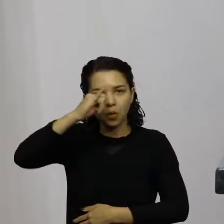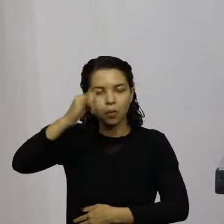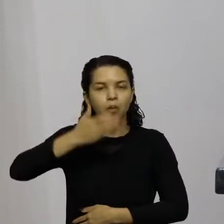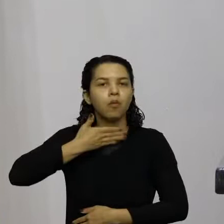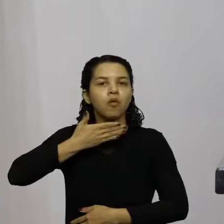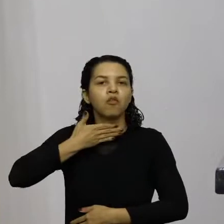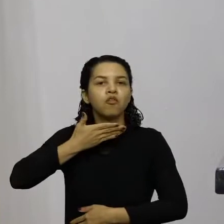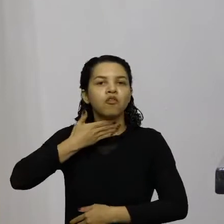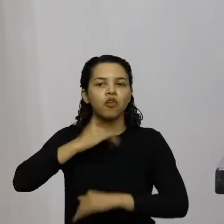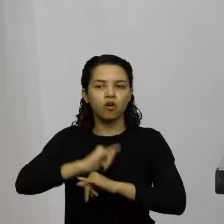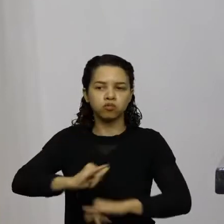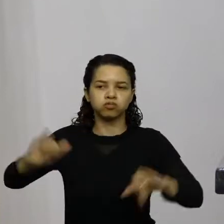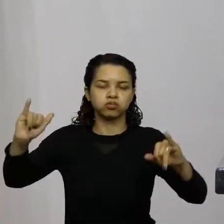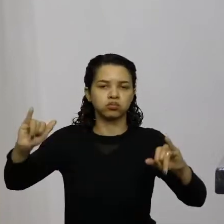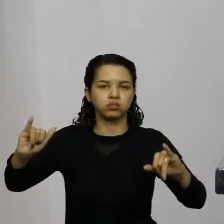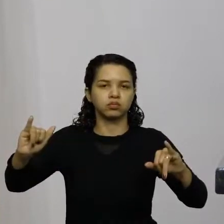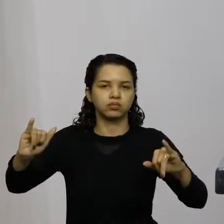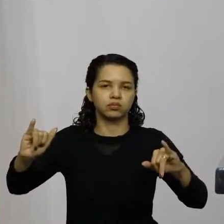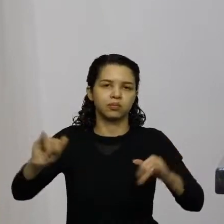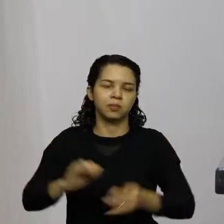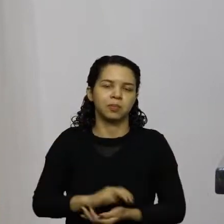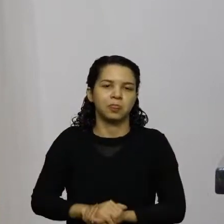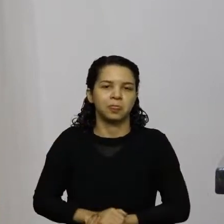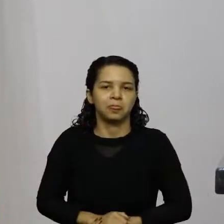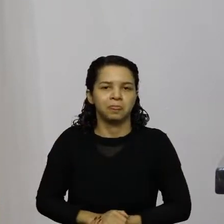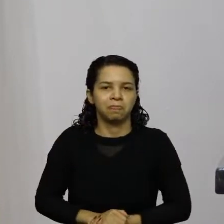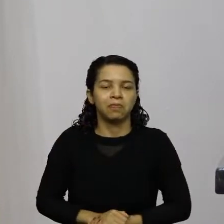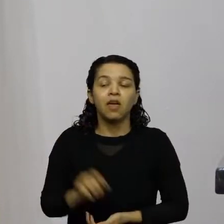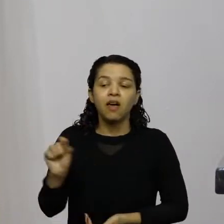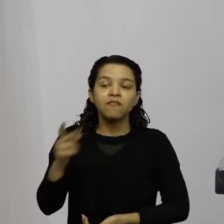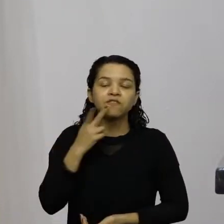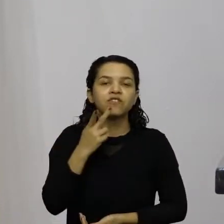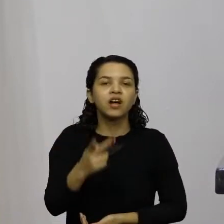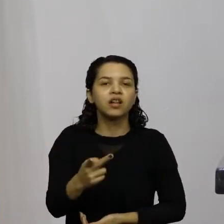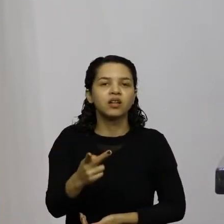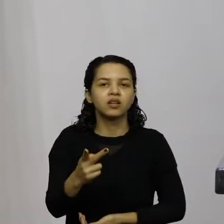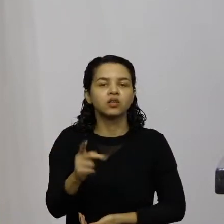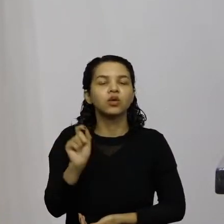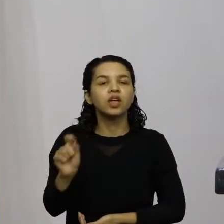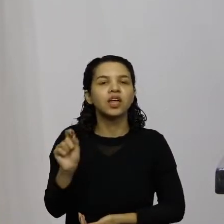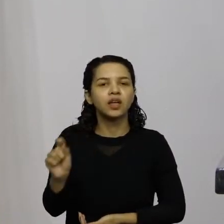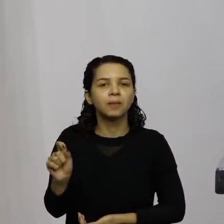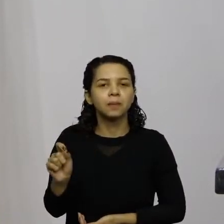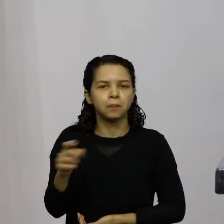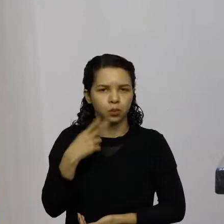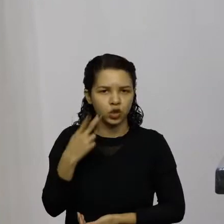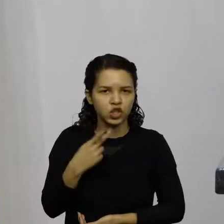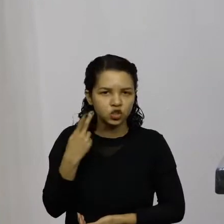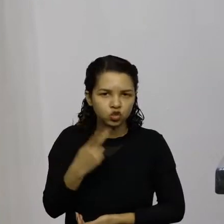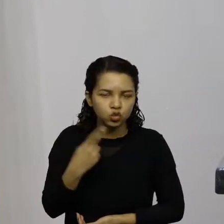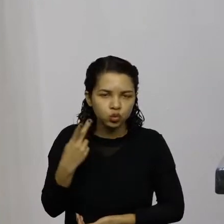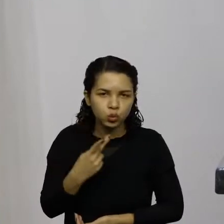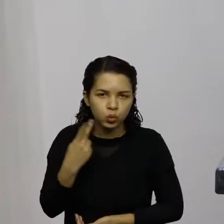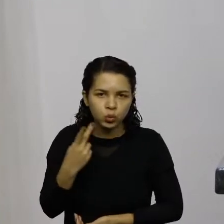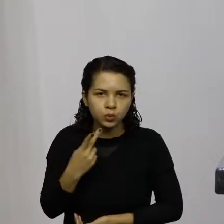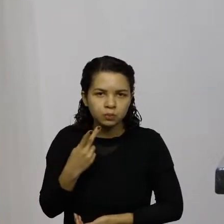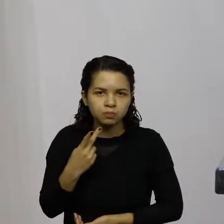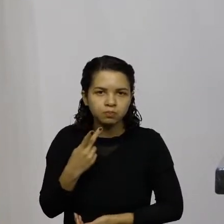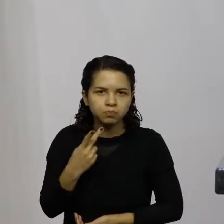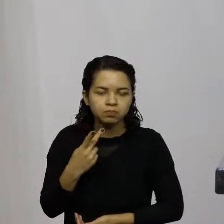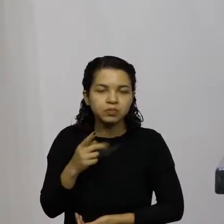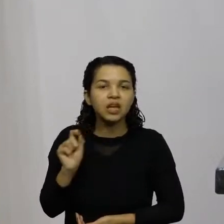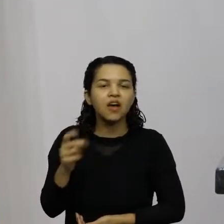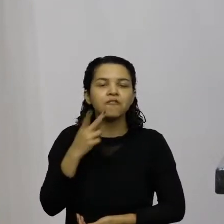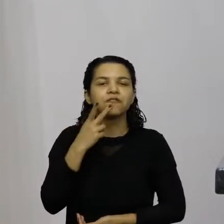quem está falando isso senhor presidente não é um político quem está falando